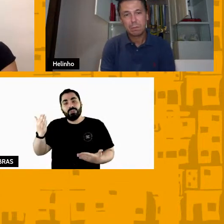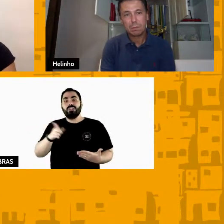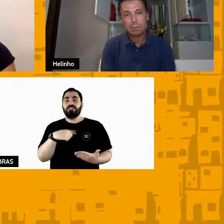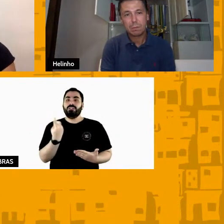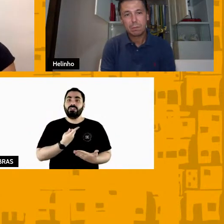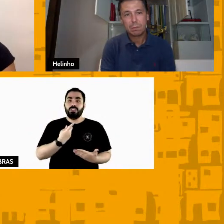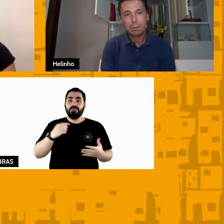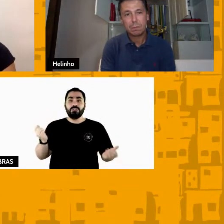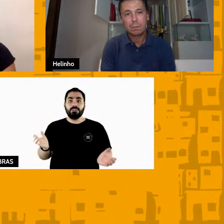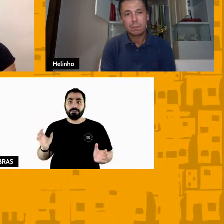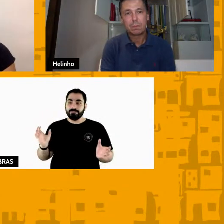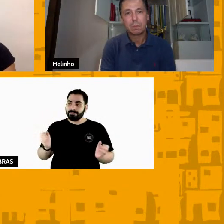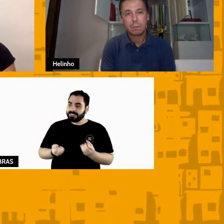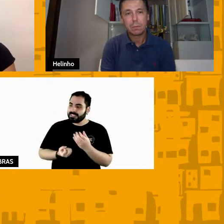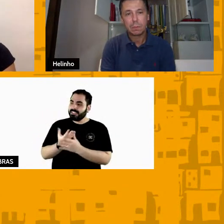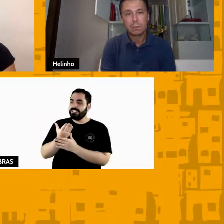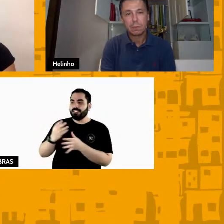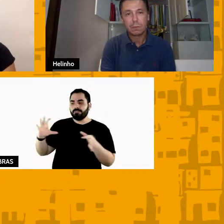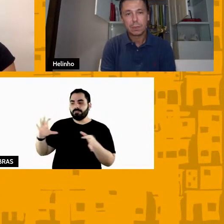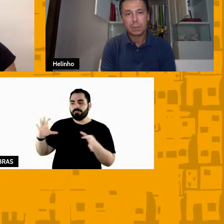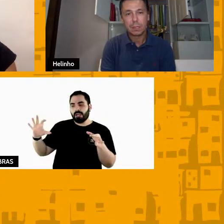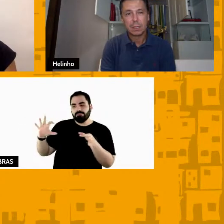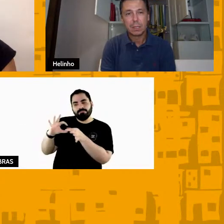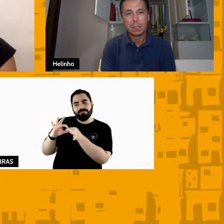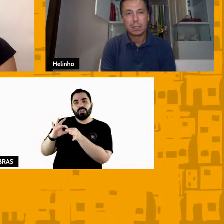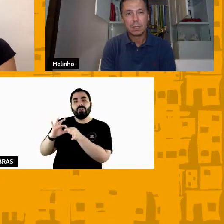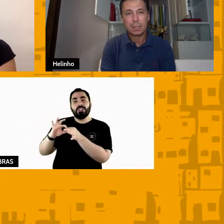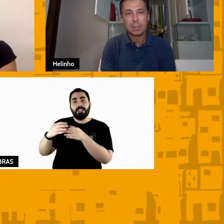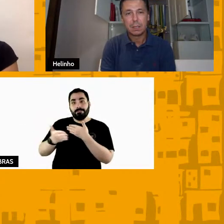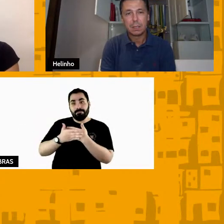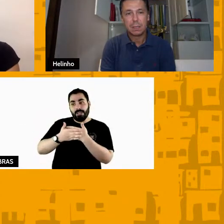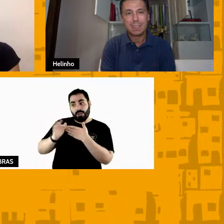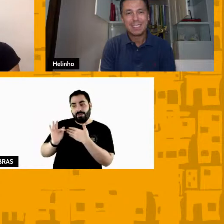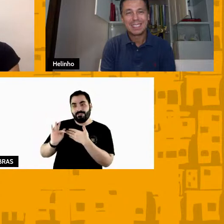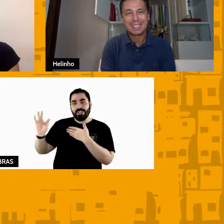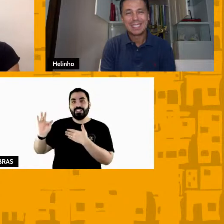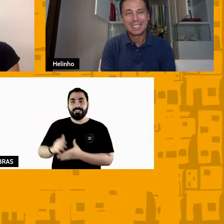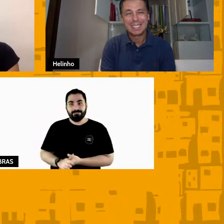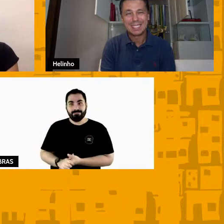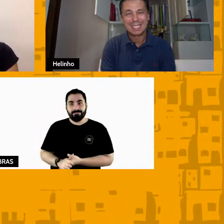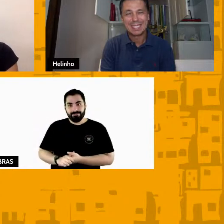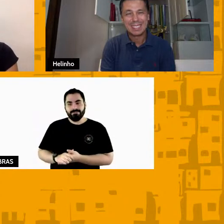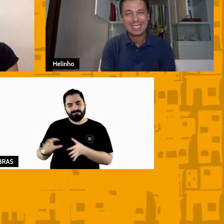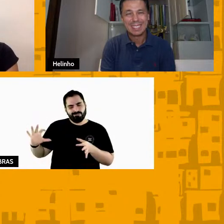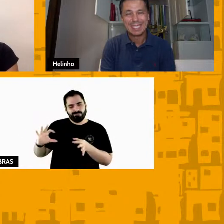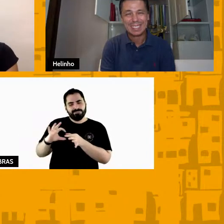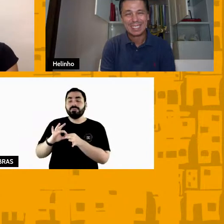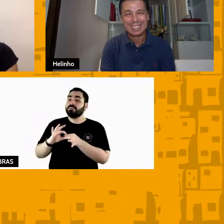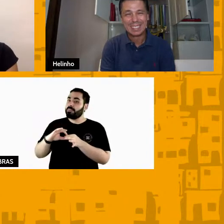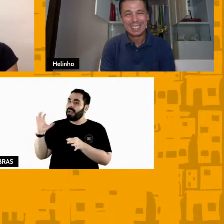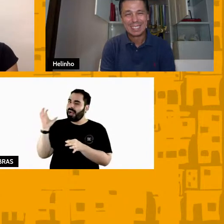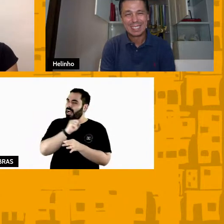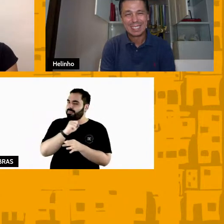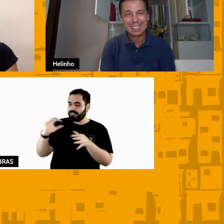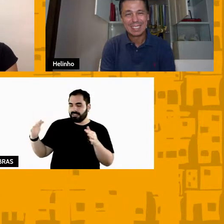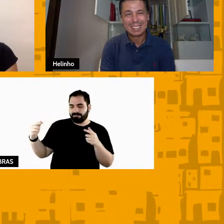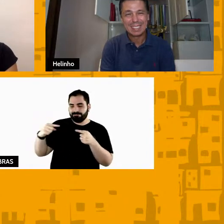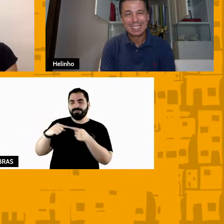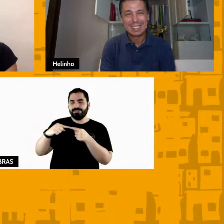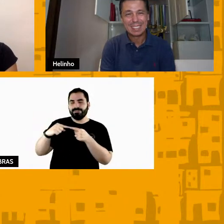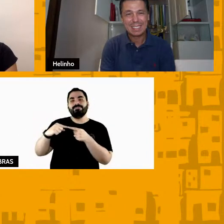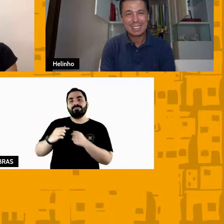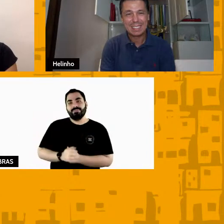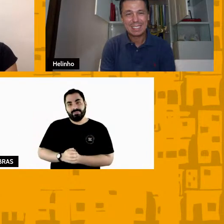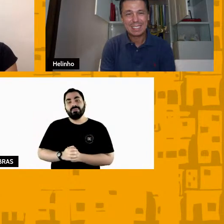aérea Ribeirão Franca está cada vez mais rápida essa ligação e é um prazer